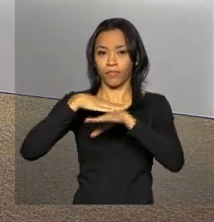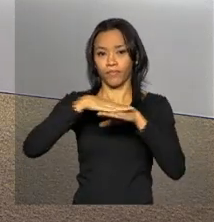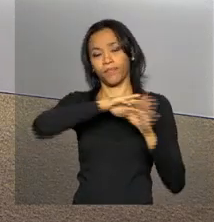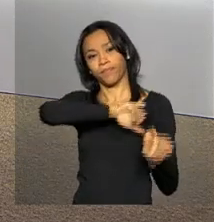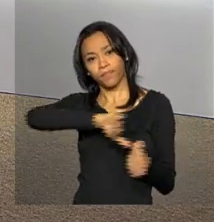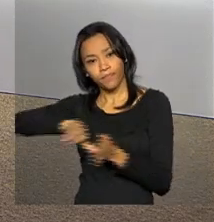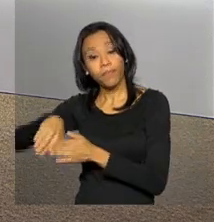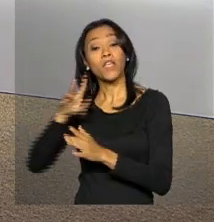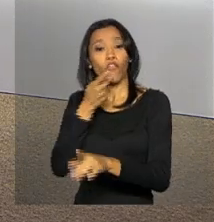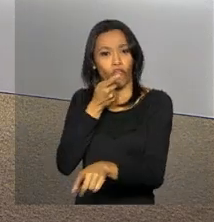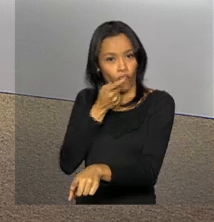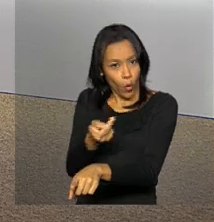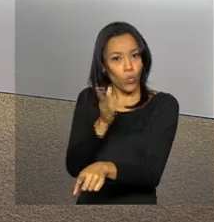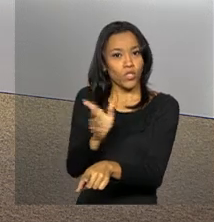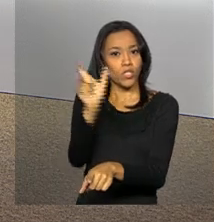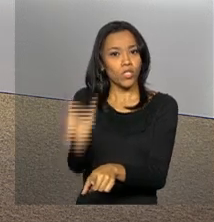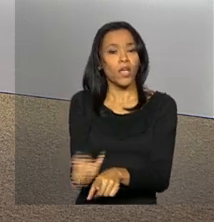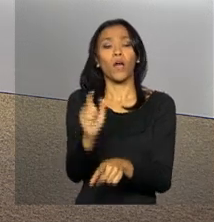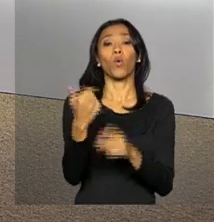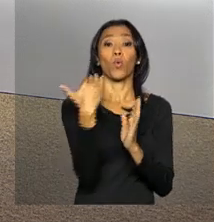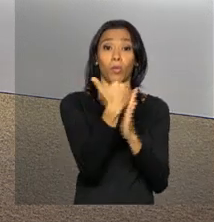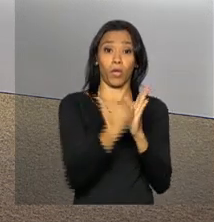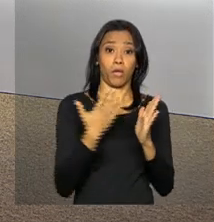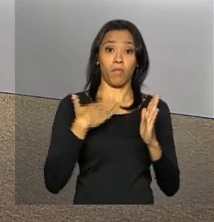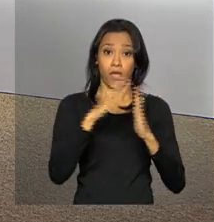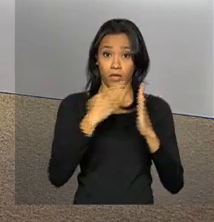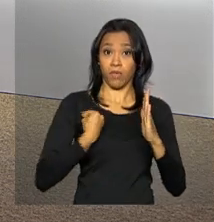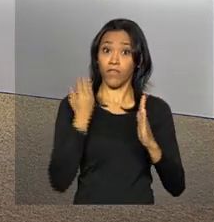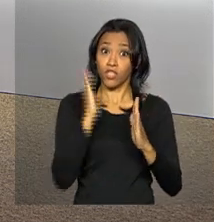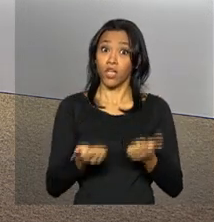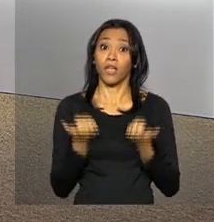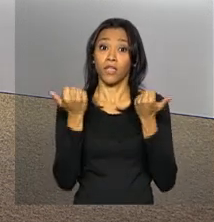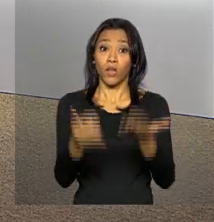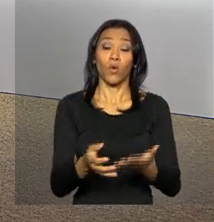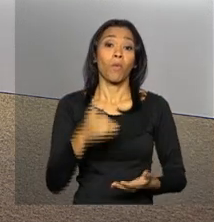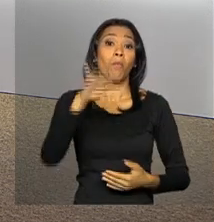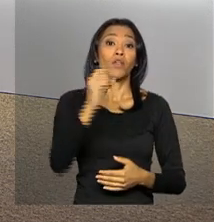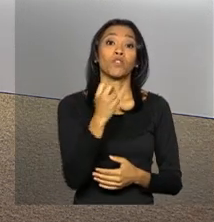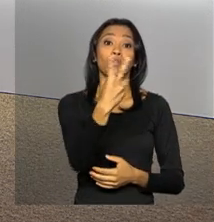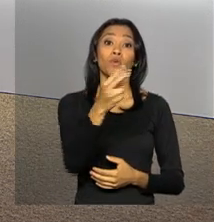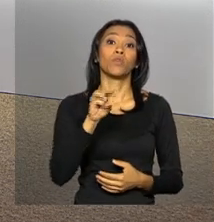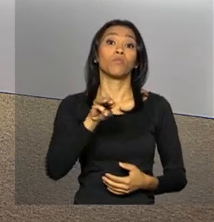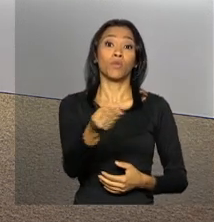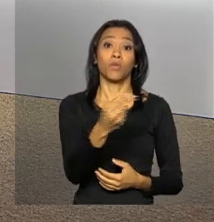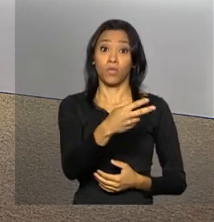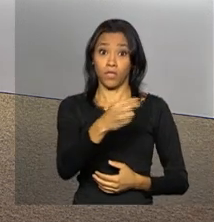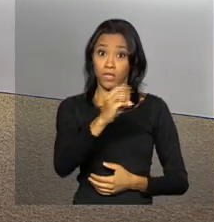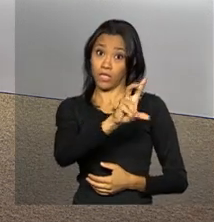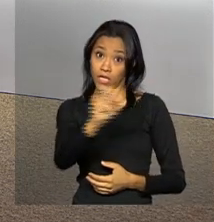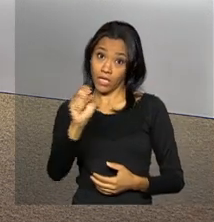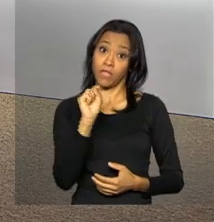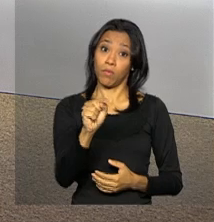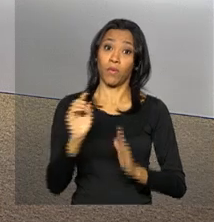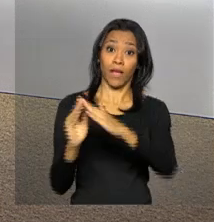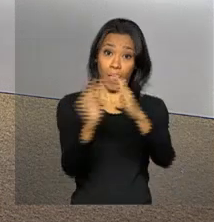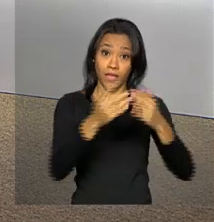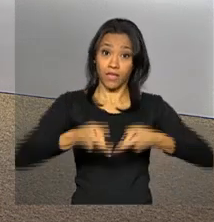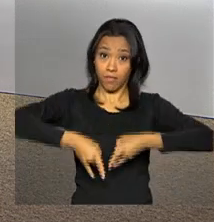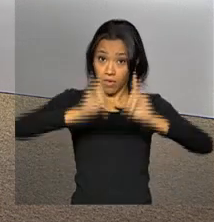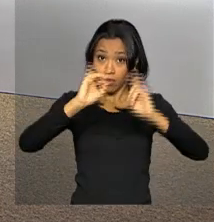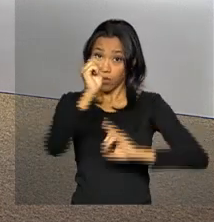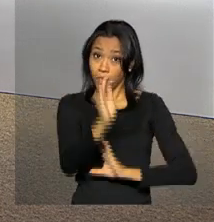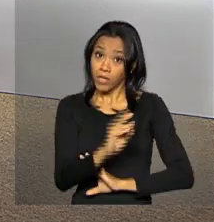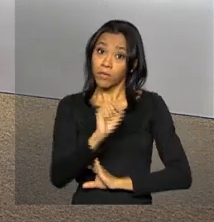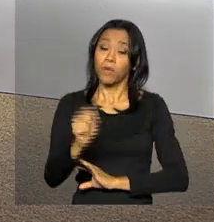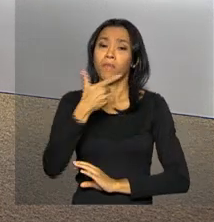E como o João Pedro falou, o programa Minha Casa Minha Vida já entregou mais de 2 milhões e meio de casas e apartamentos em todo o Brasil. Para